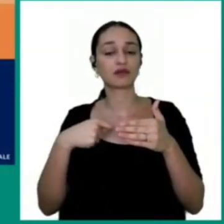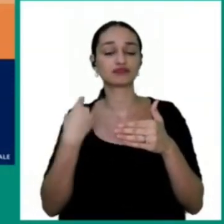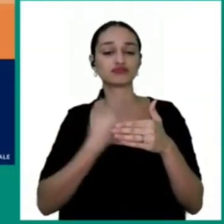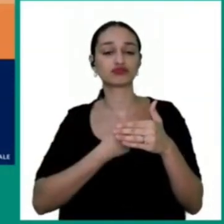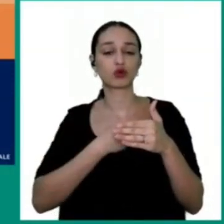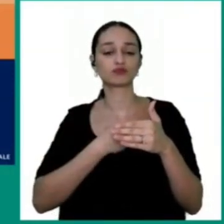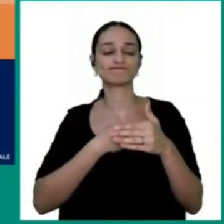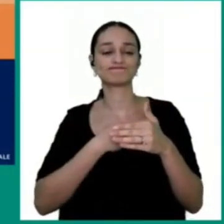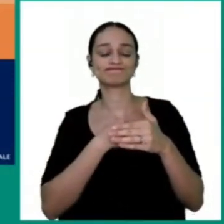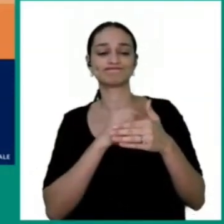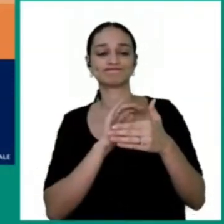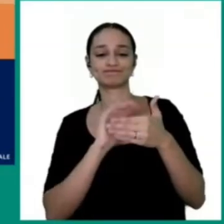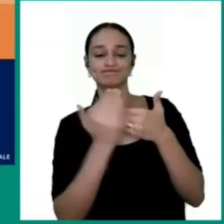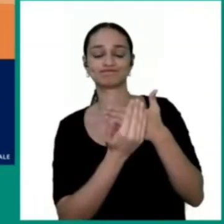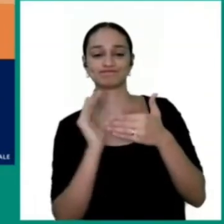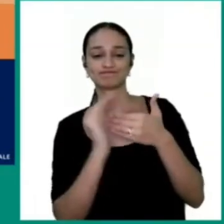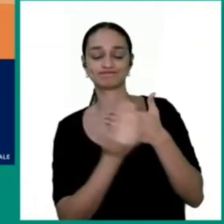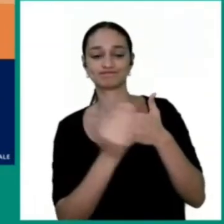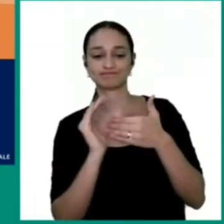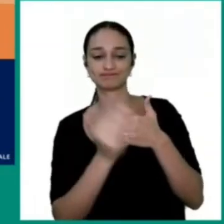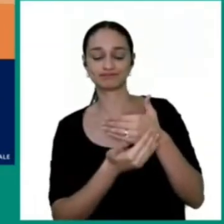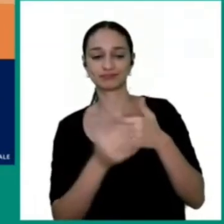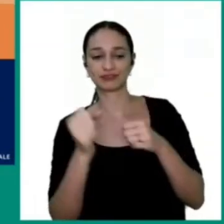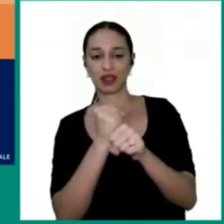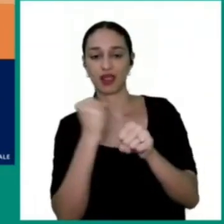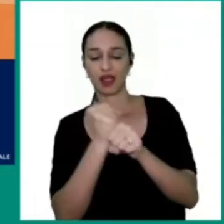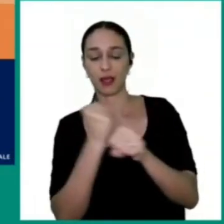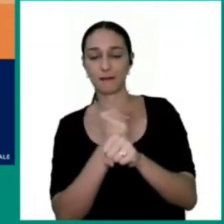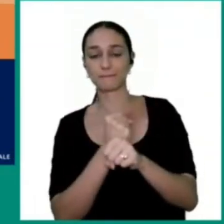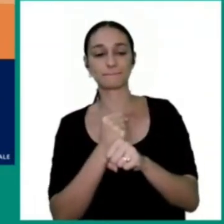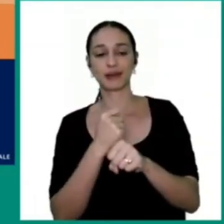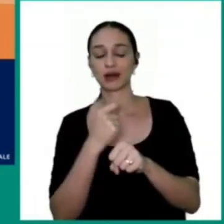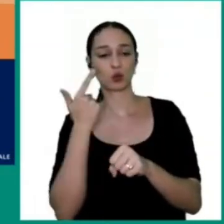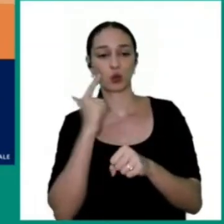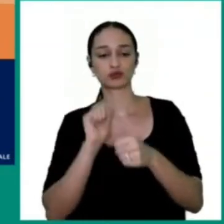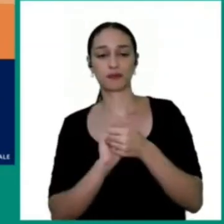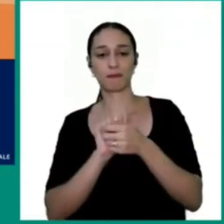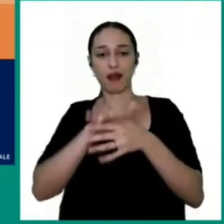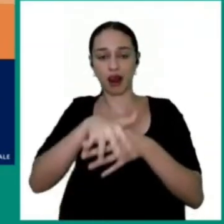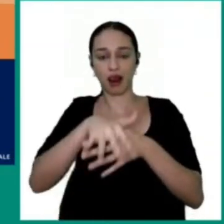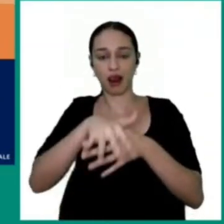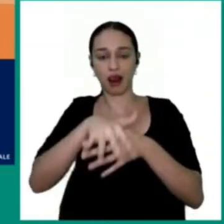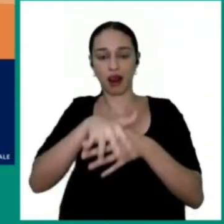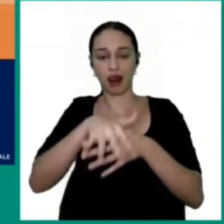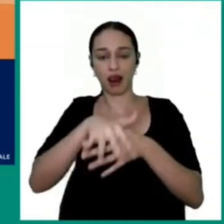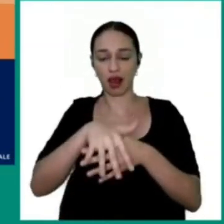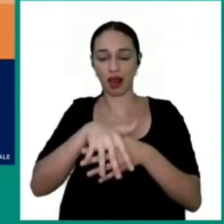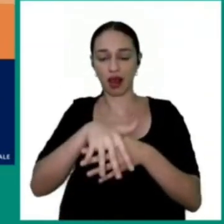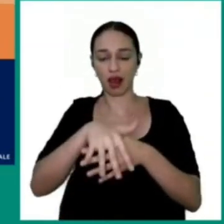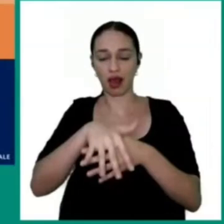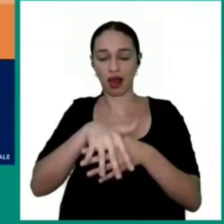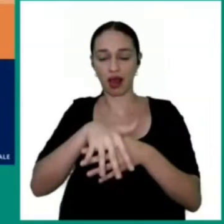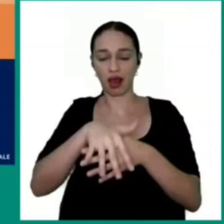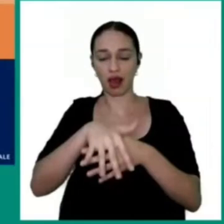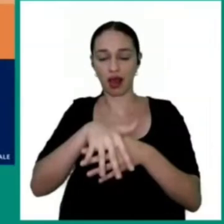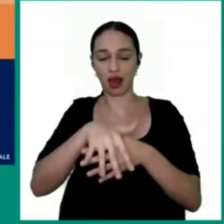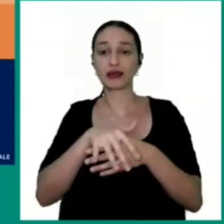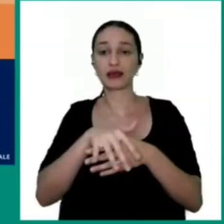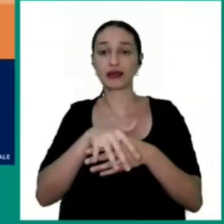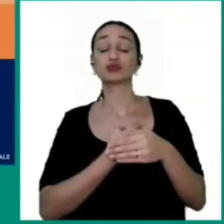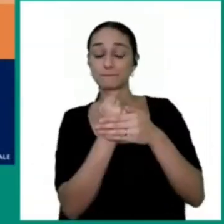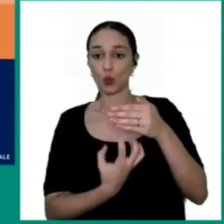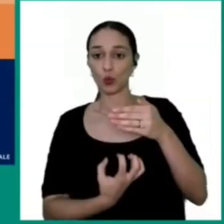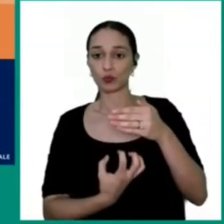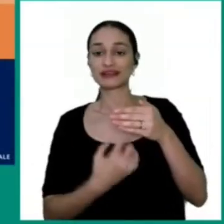material solo, ele vai ficar ali. Então, a partir do momento que a gente retira a água, né? A capacidade de armazenar a água,